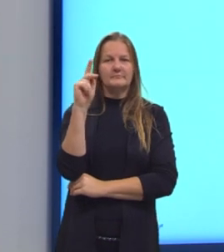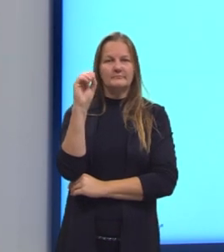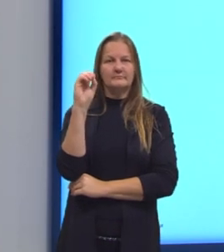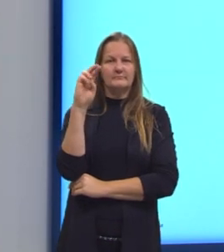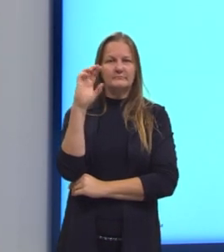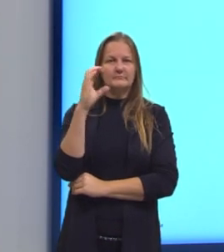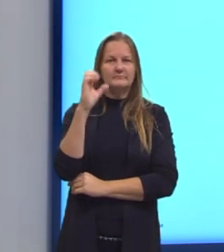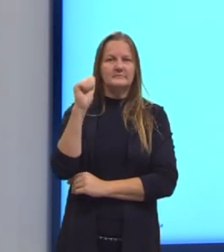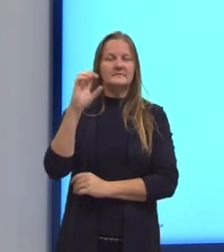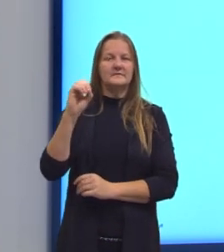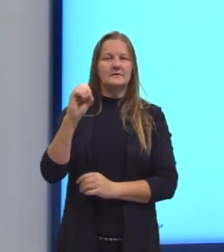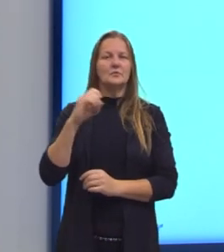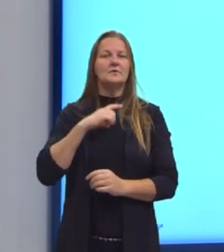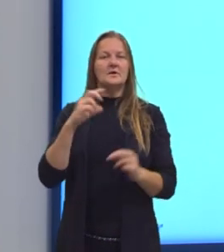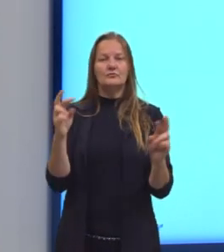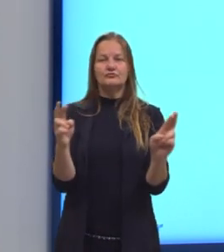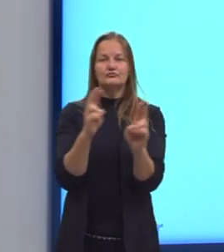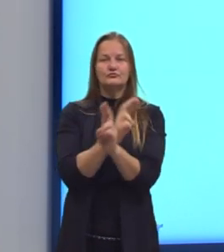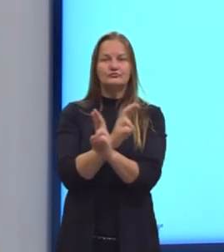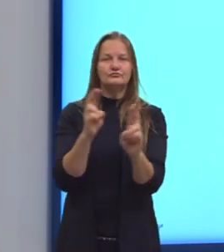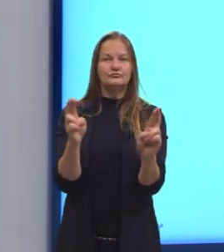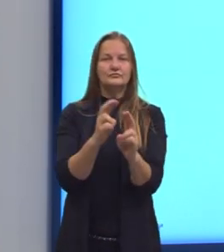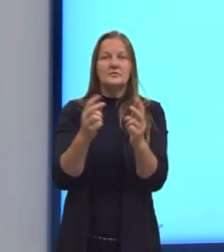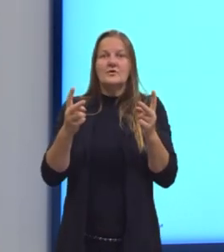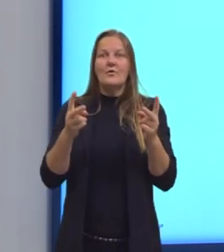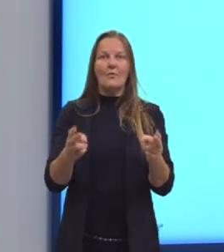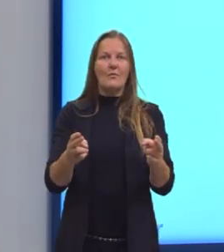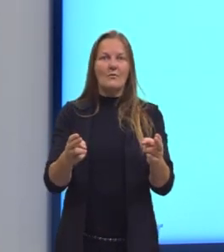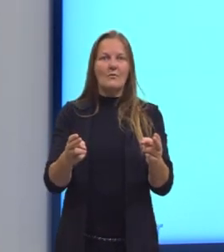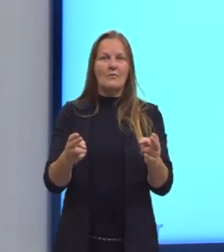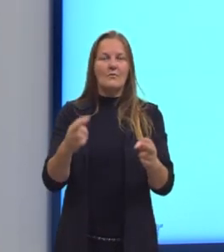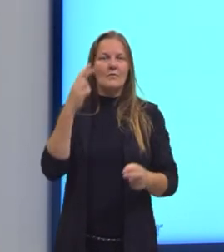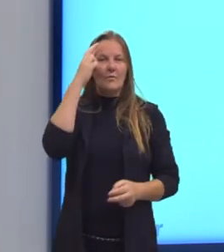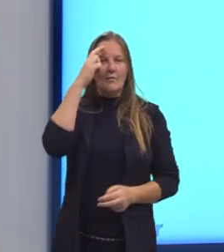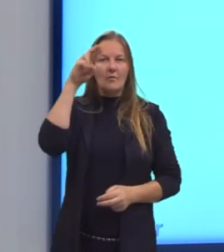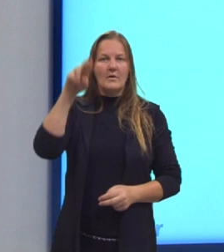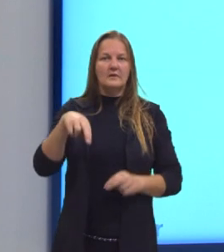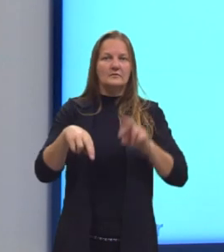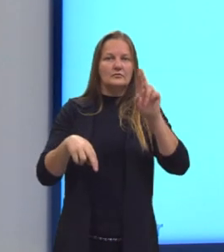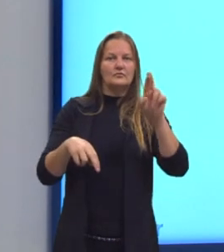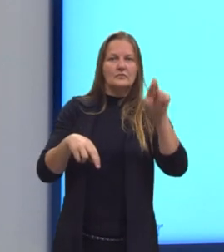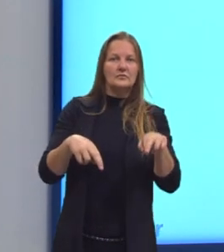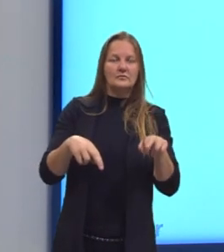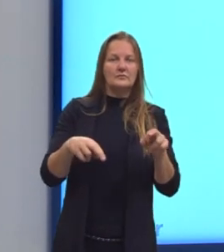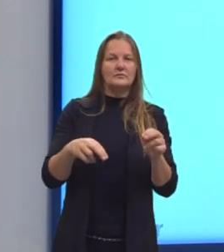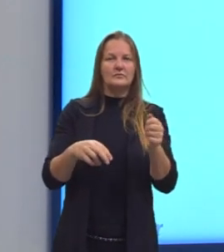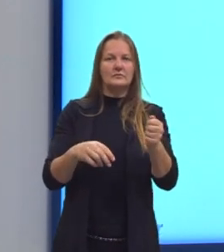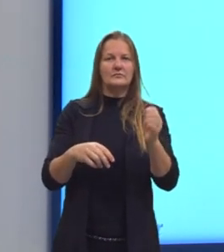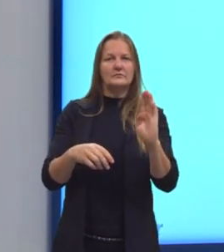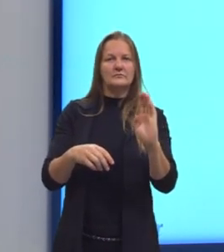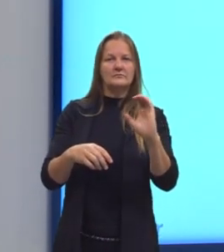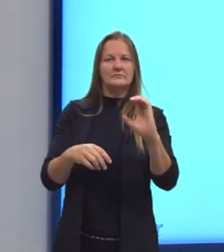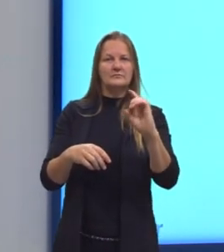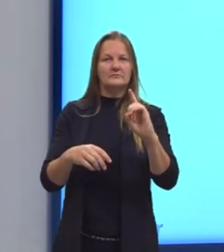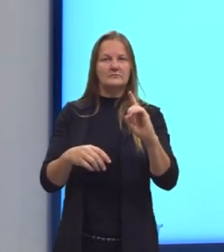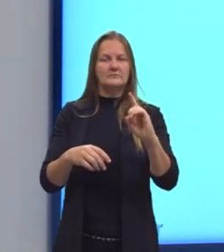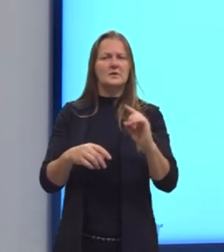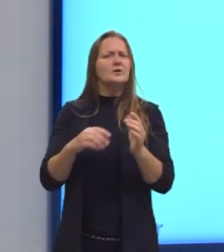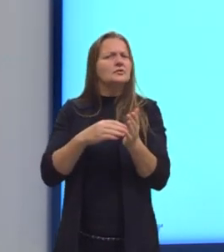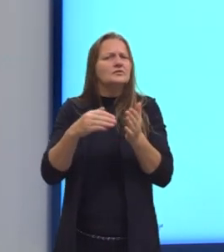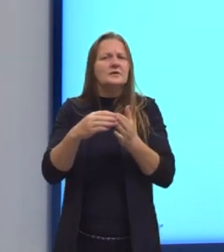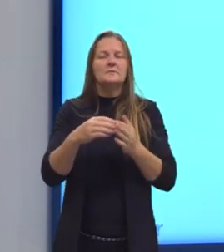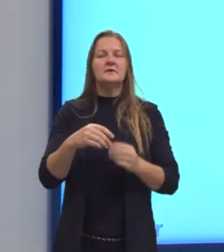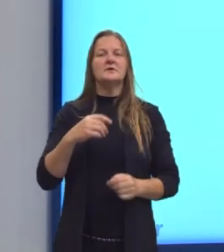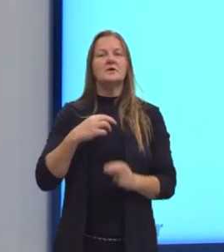igualdade entre duas razões. Sejam então A, B, C e D, todos os números reais,